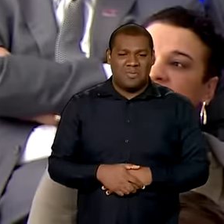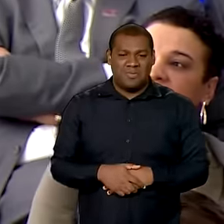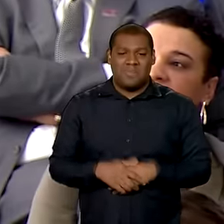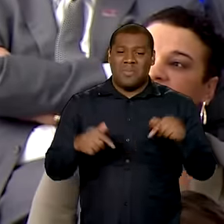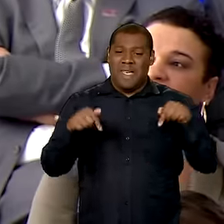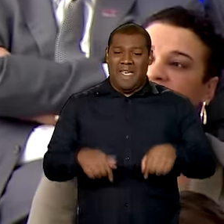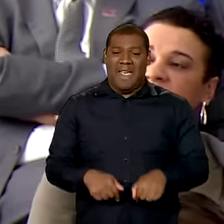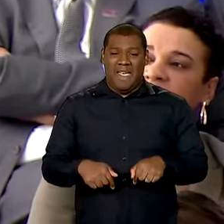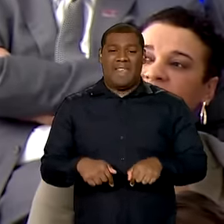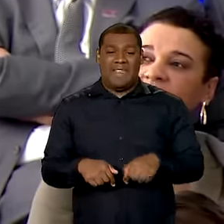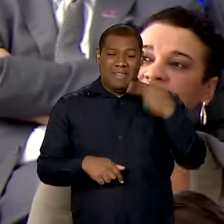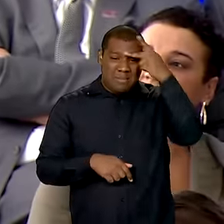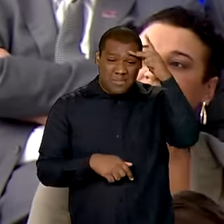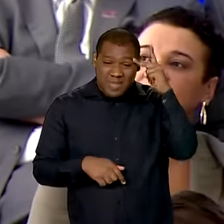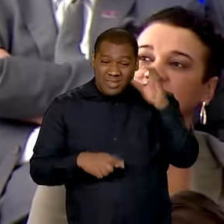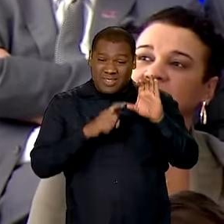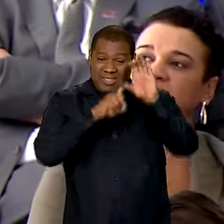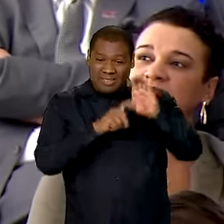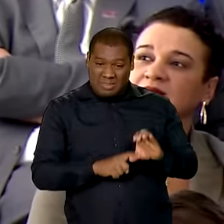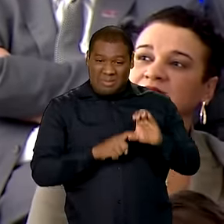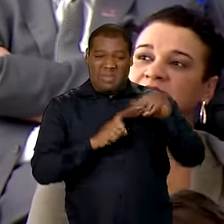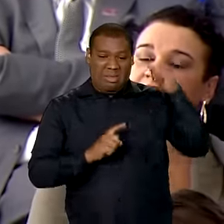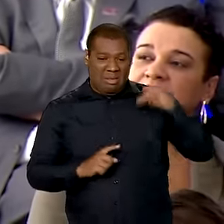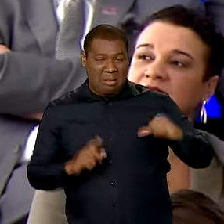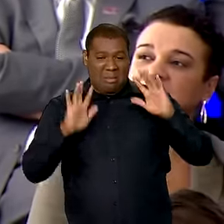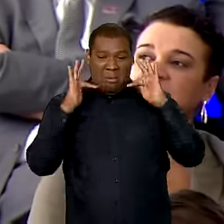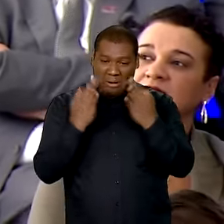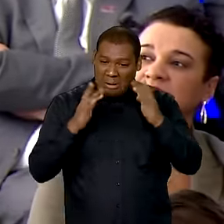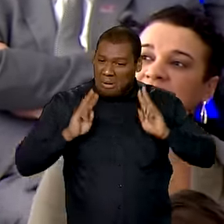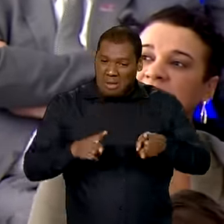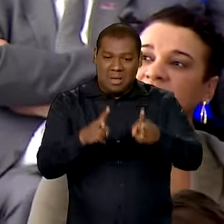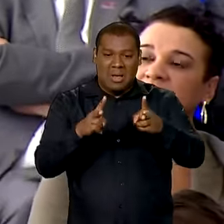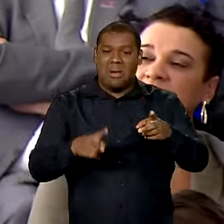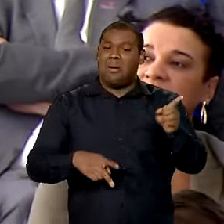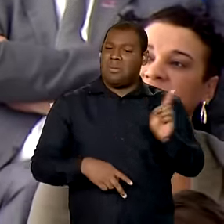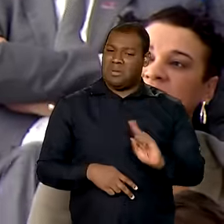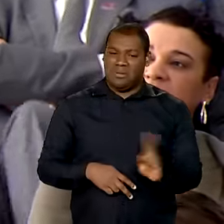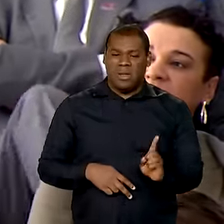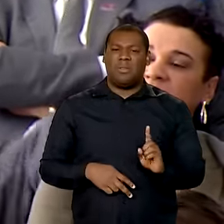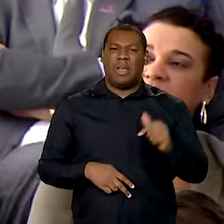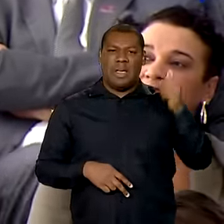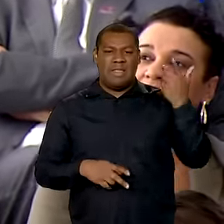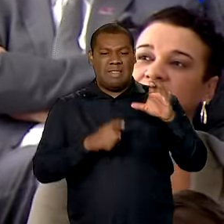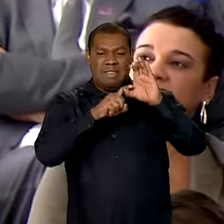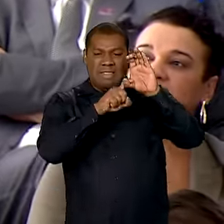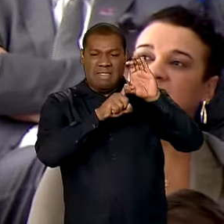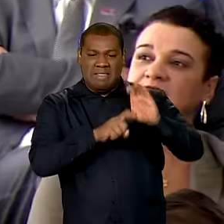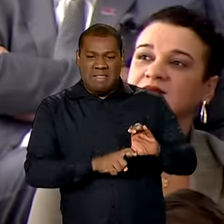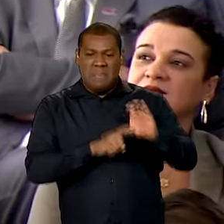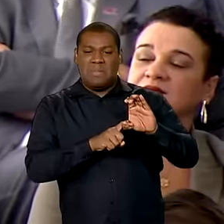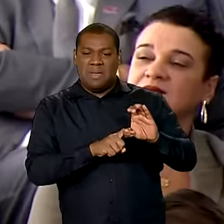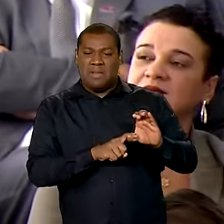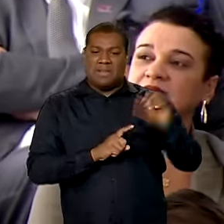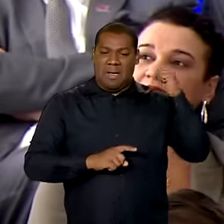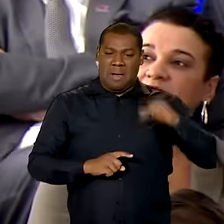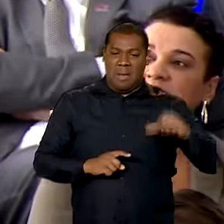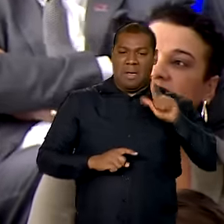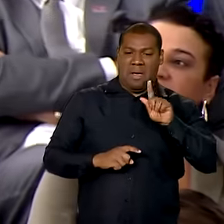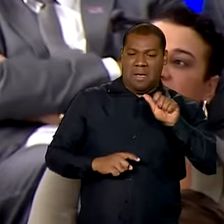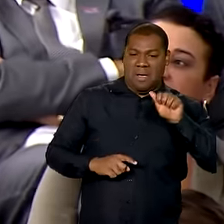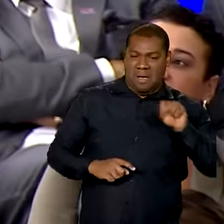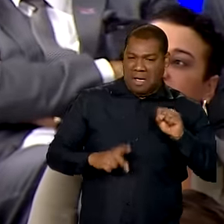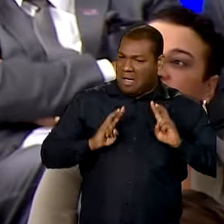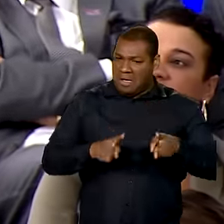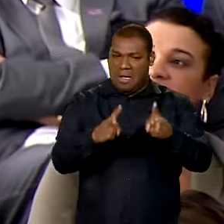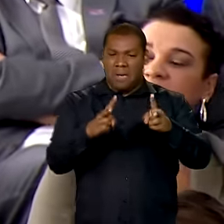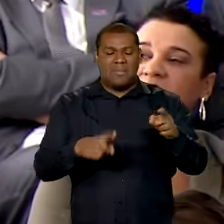dependa de um Bolsa Família. Que eternamente dependa de um Vale Gás. Enquanto a gente estiver dependendo